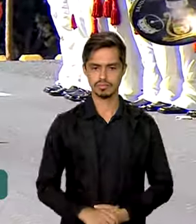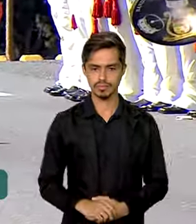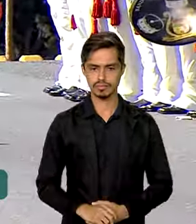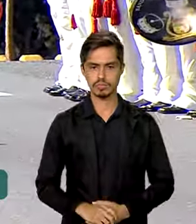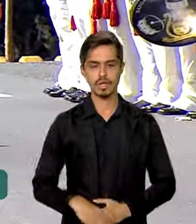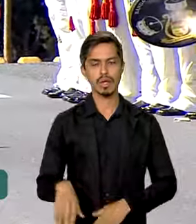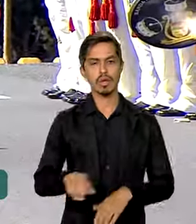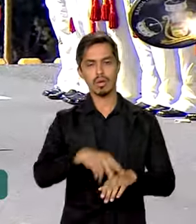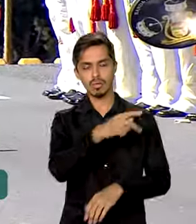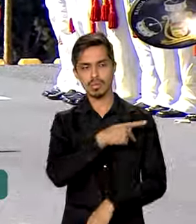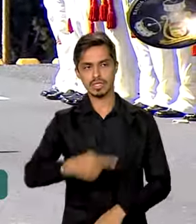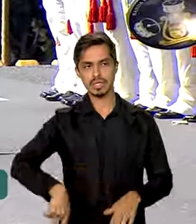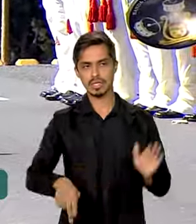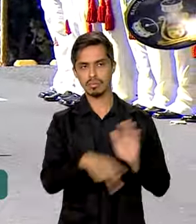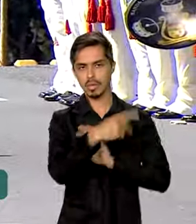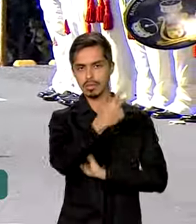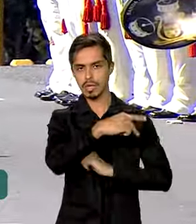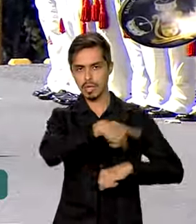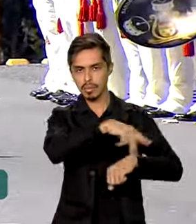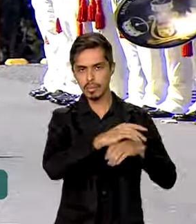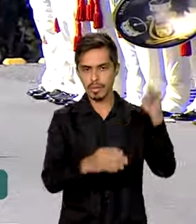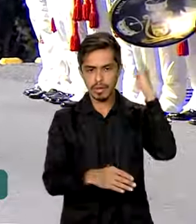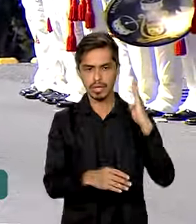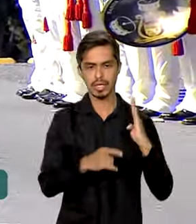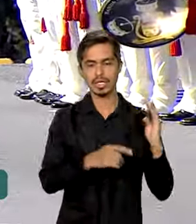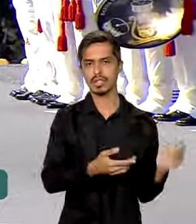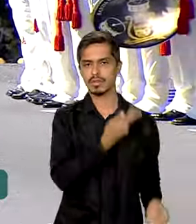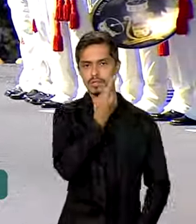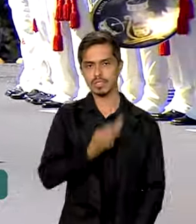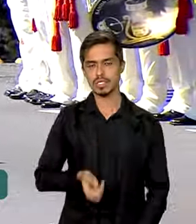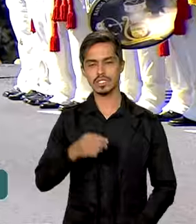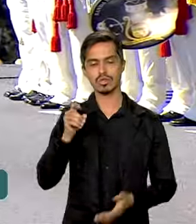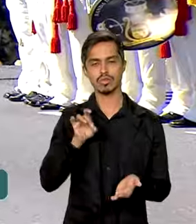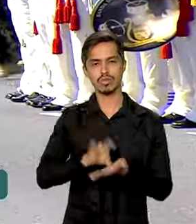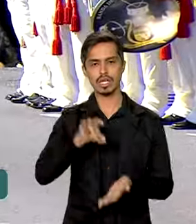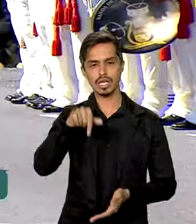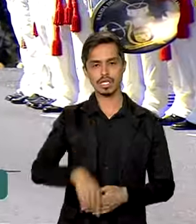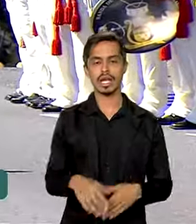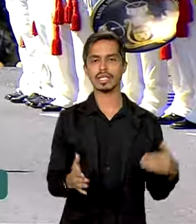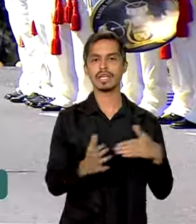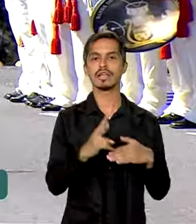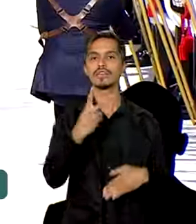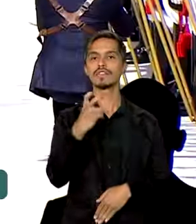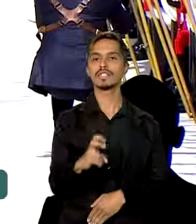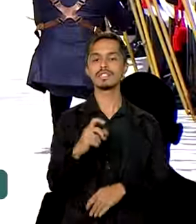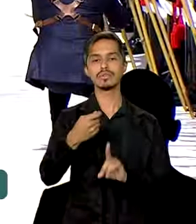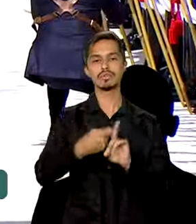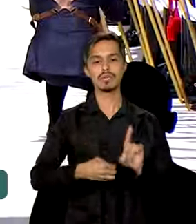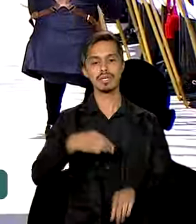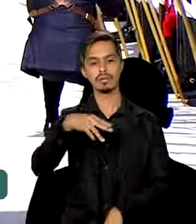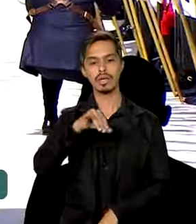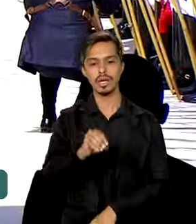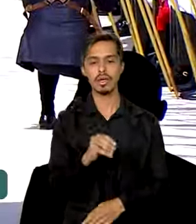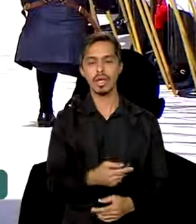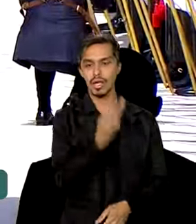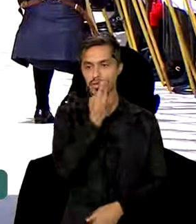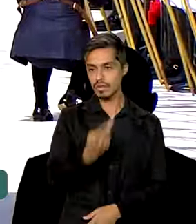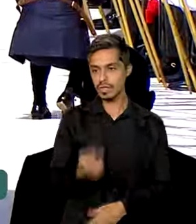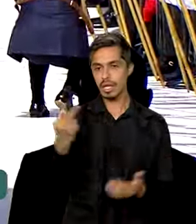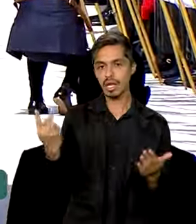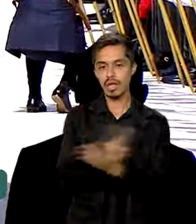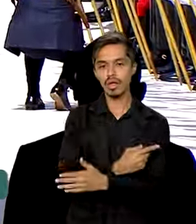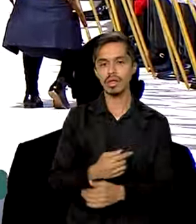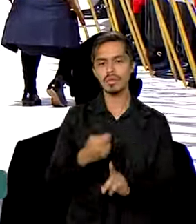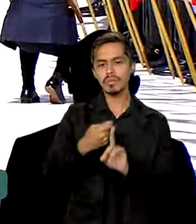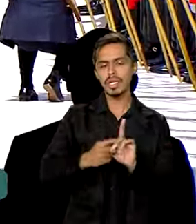presidente do Benin está em visita oficial ao Brasil até o dia 25 de maio. A visita presidencial ocorre